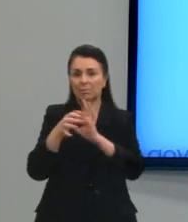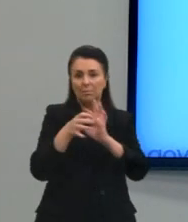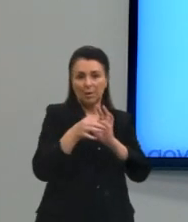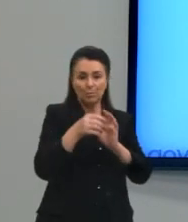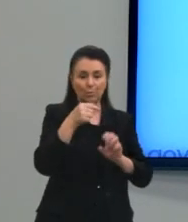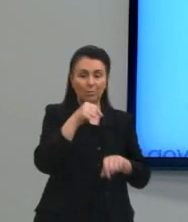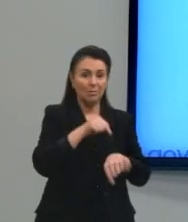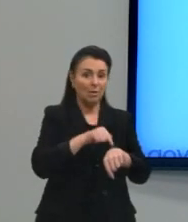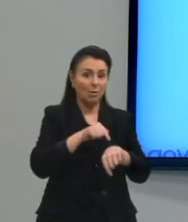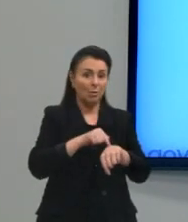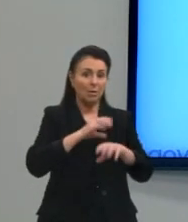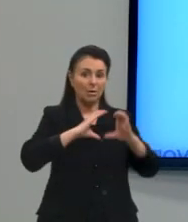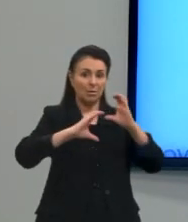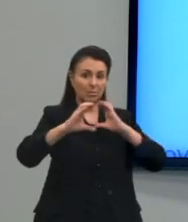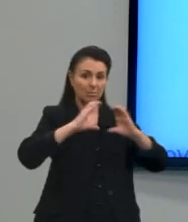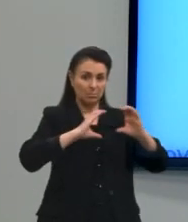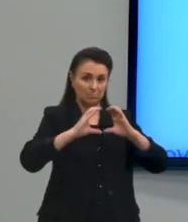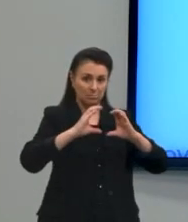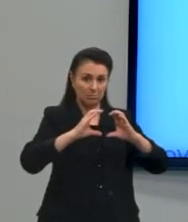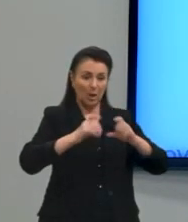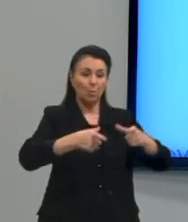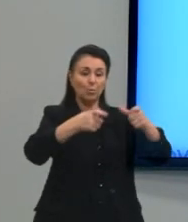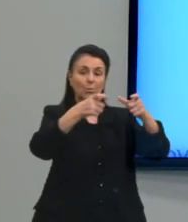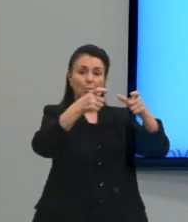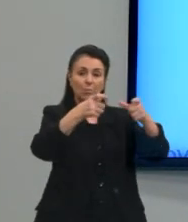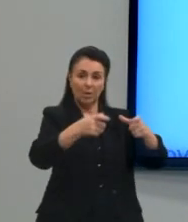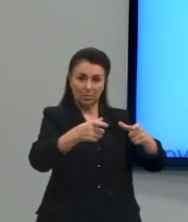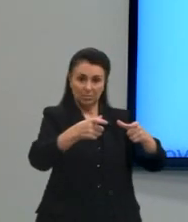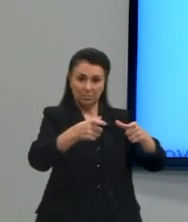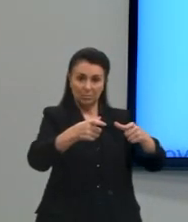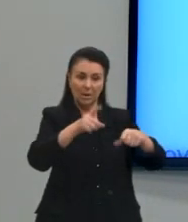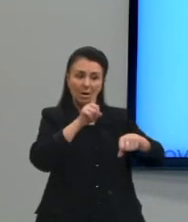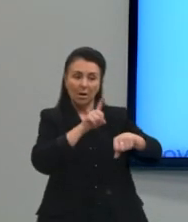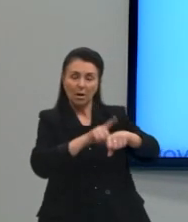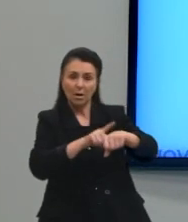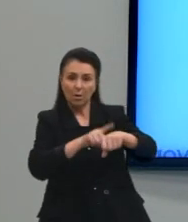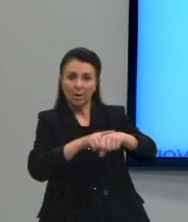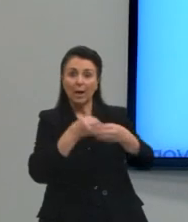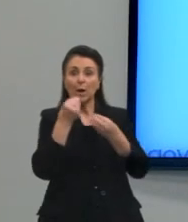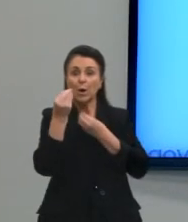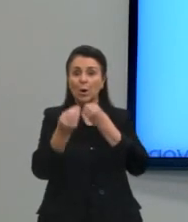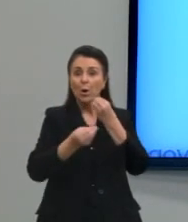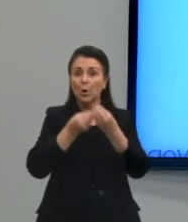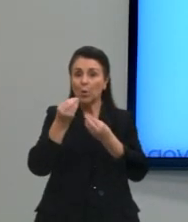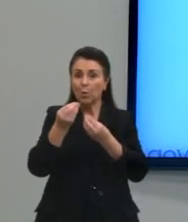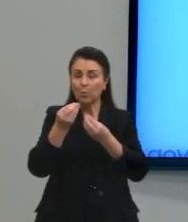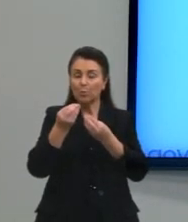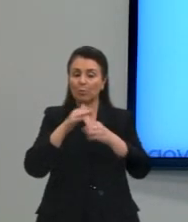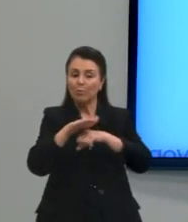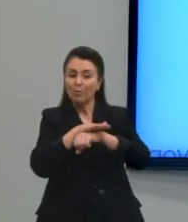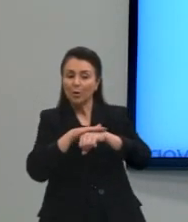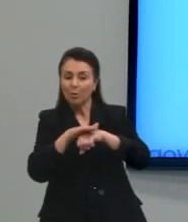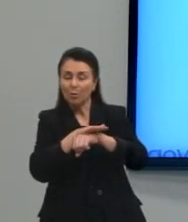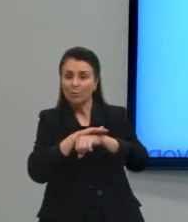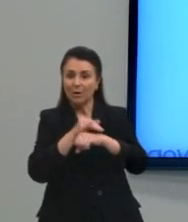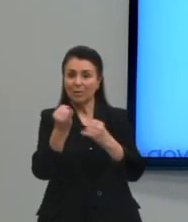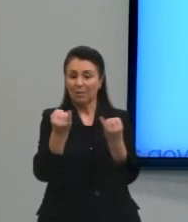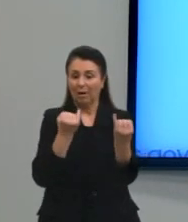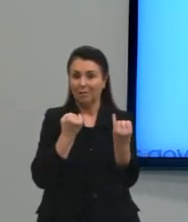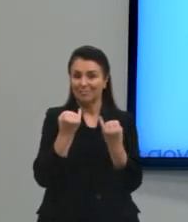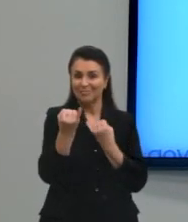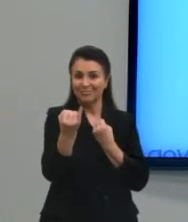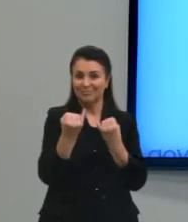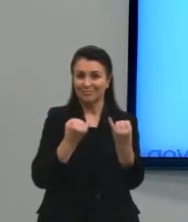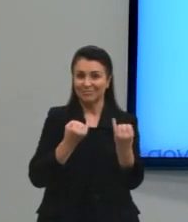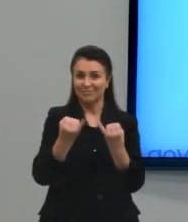E ela nos diz o quê? Que a ocasião vai determinar a maneira como nos dirigimos ao nosso interlocutor. Eu trouxe aqui